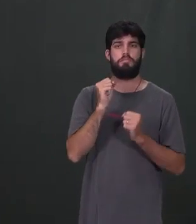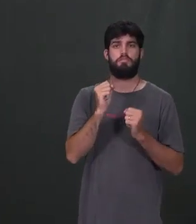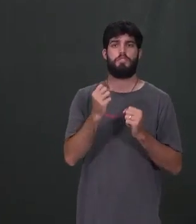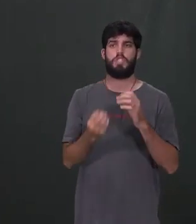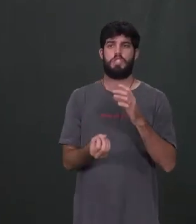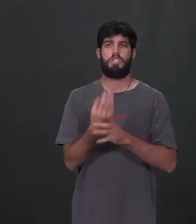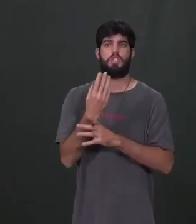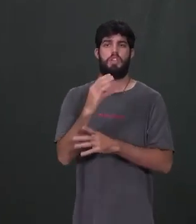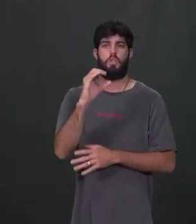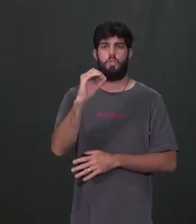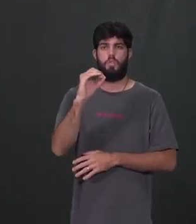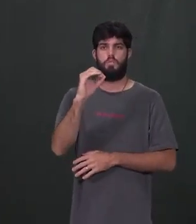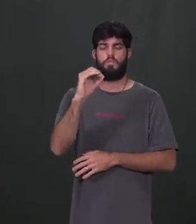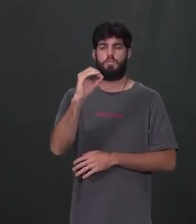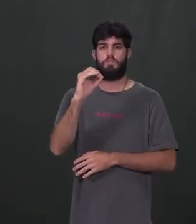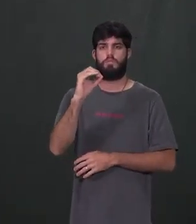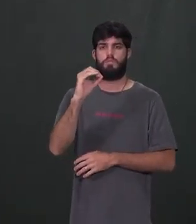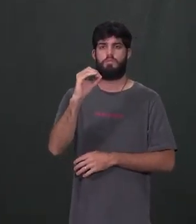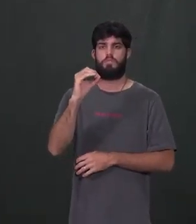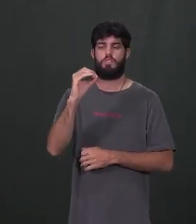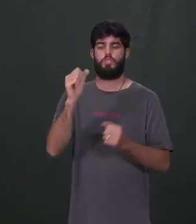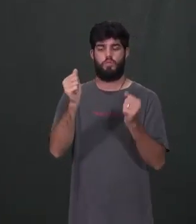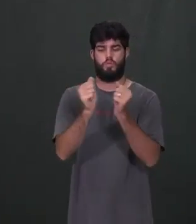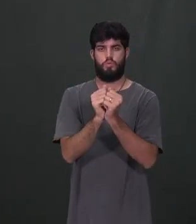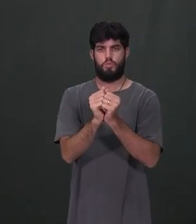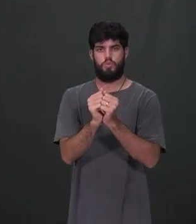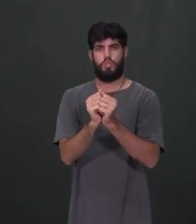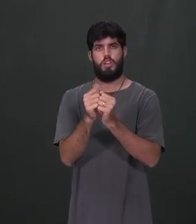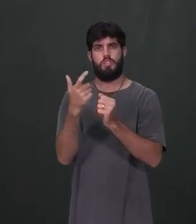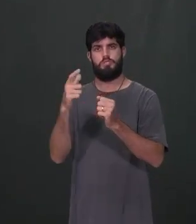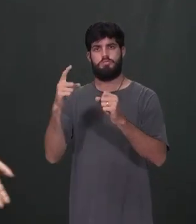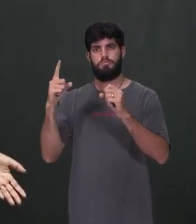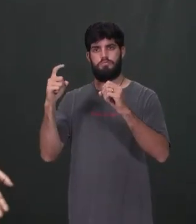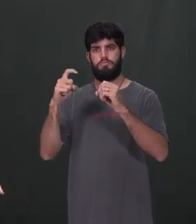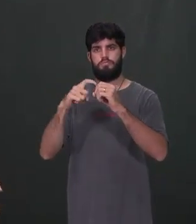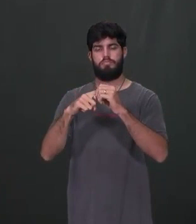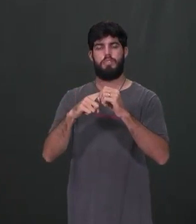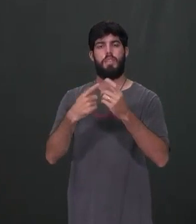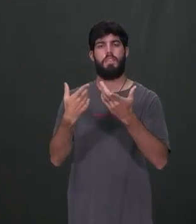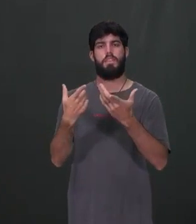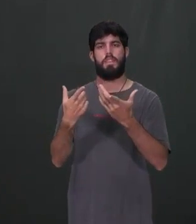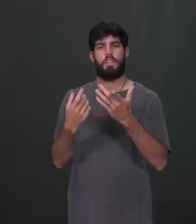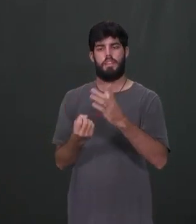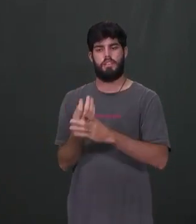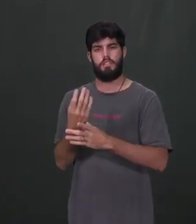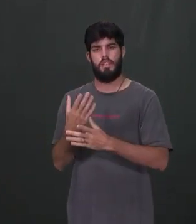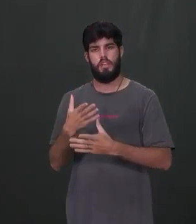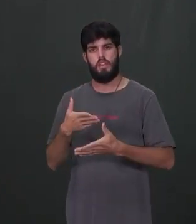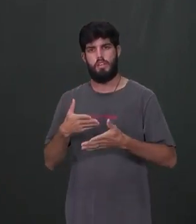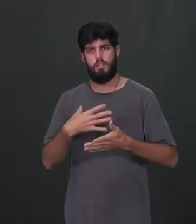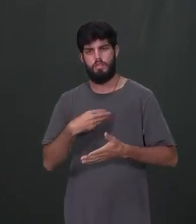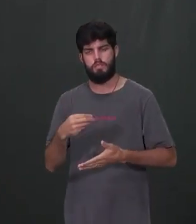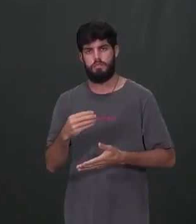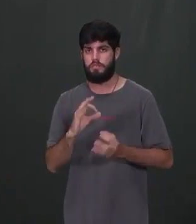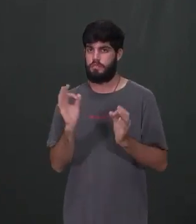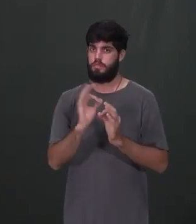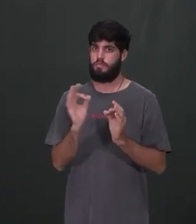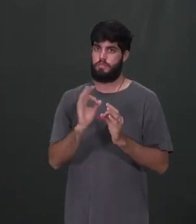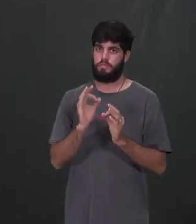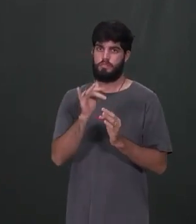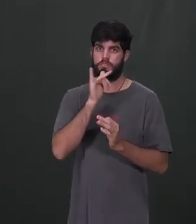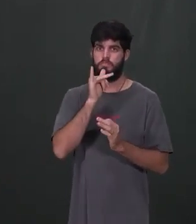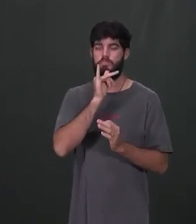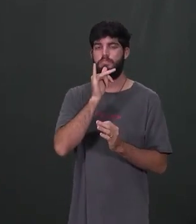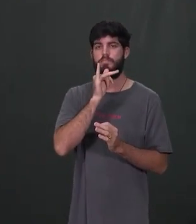Qual seria o normal? O normal seria um óvulo, juntar com espermatozoide e gerar um filhote, correto? Aqui não. A partenogênese, a